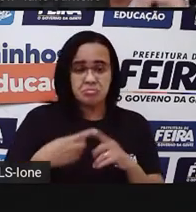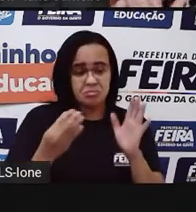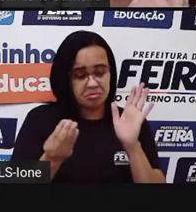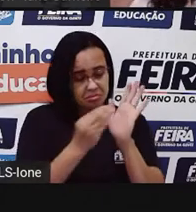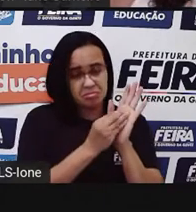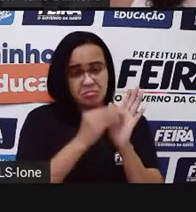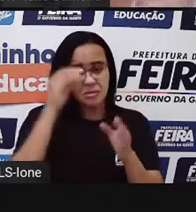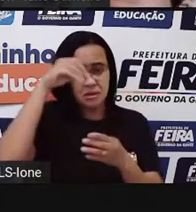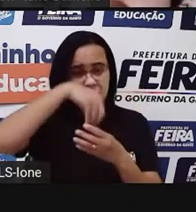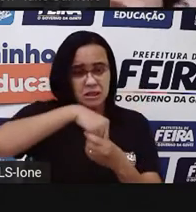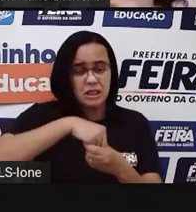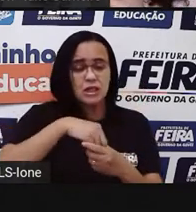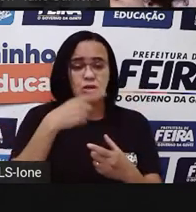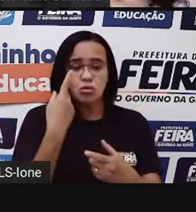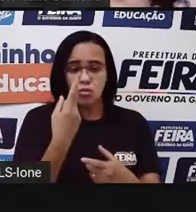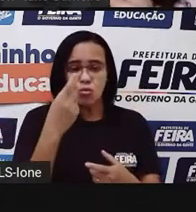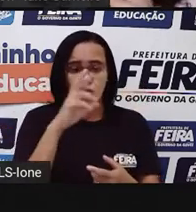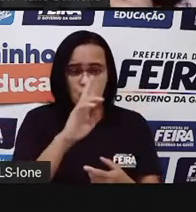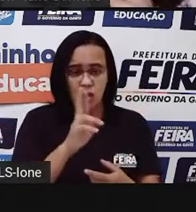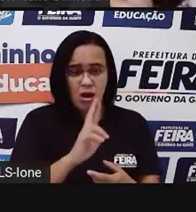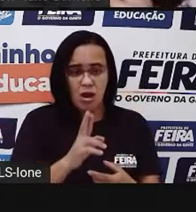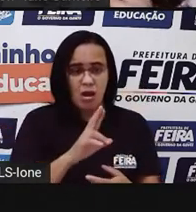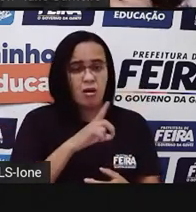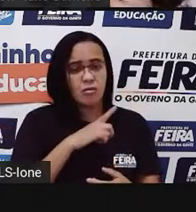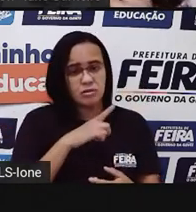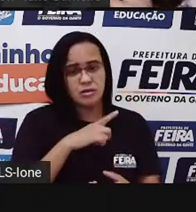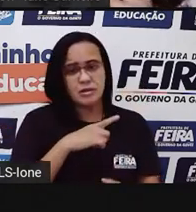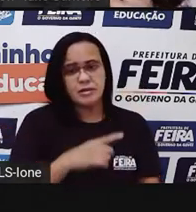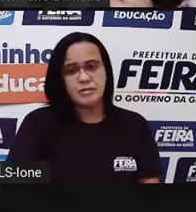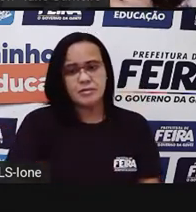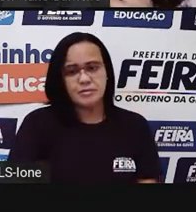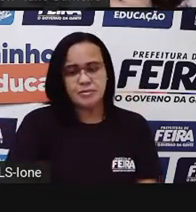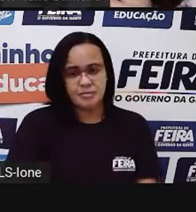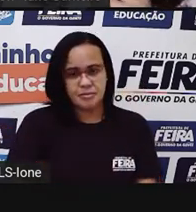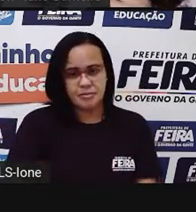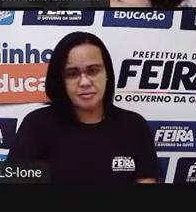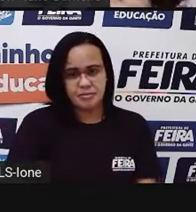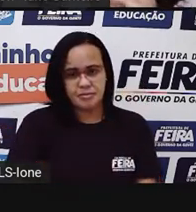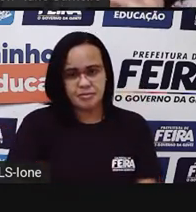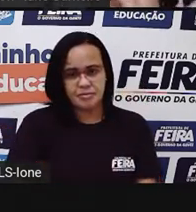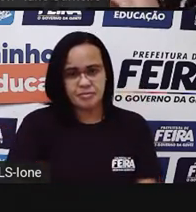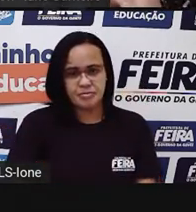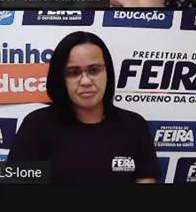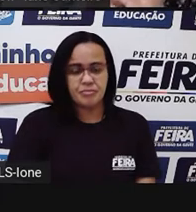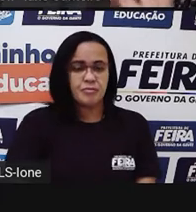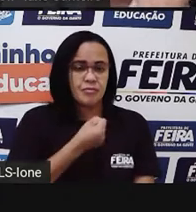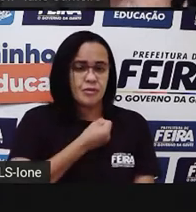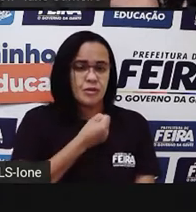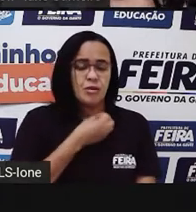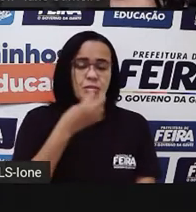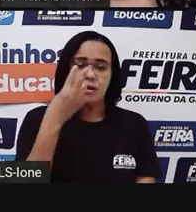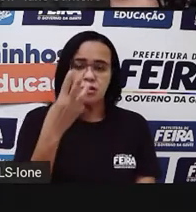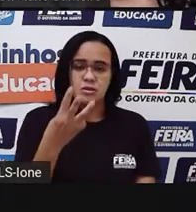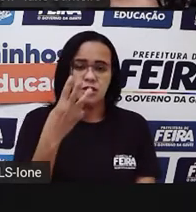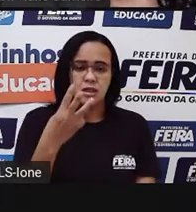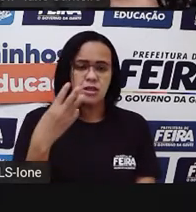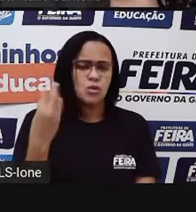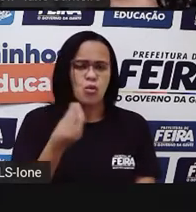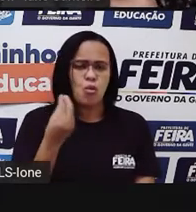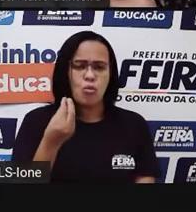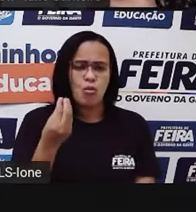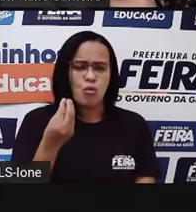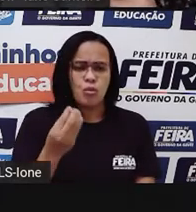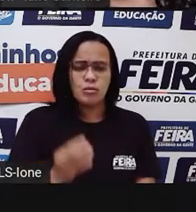centavos aqui, ó, deixou a resposta errada. Vamos para o pote número 3? Vamos lá. A gente vai juntar, ó,